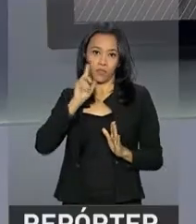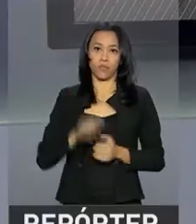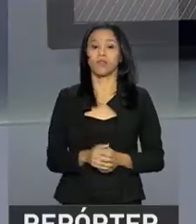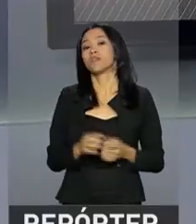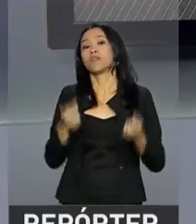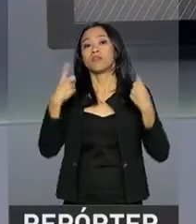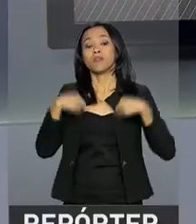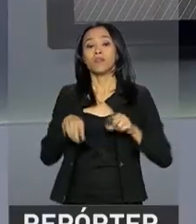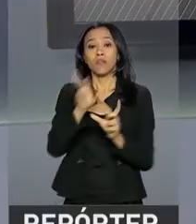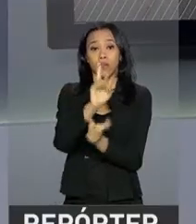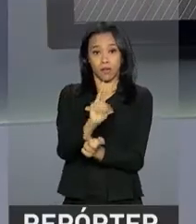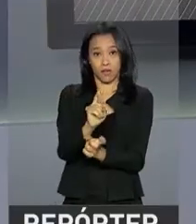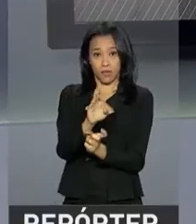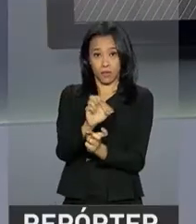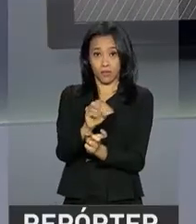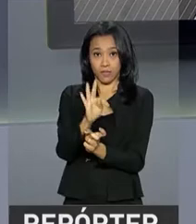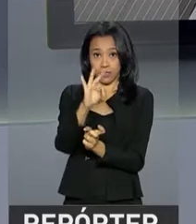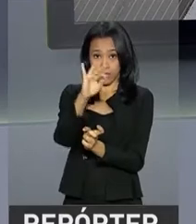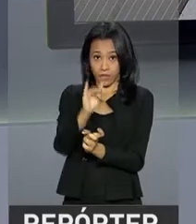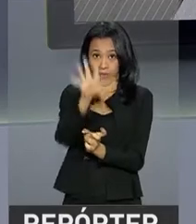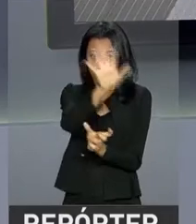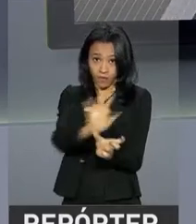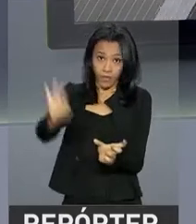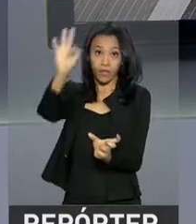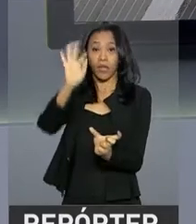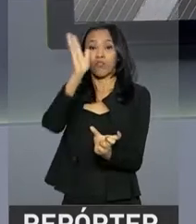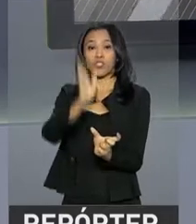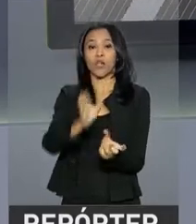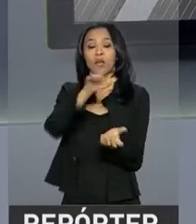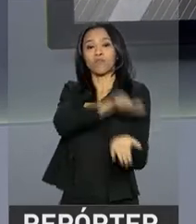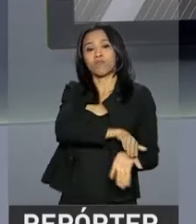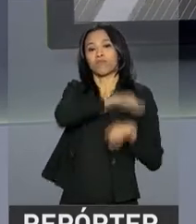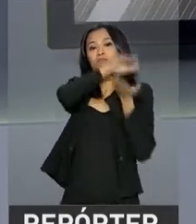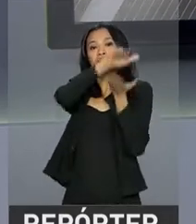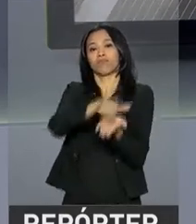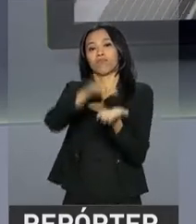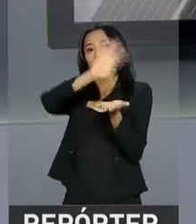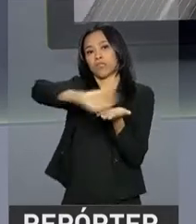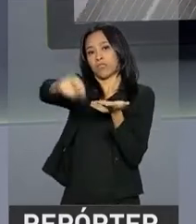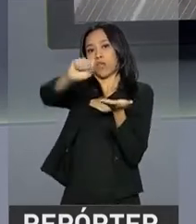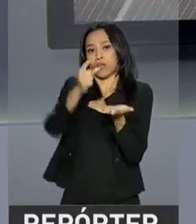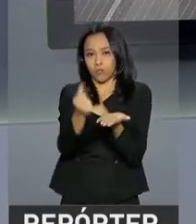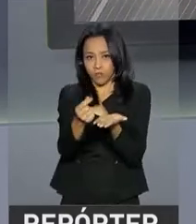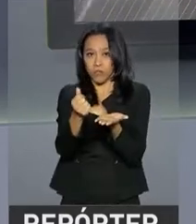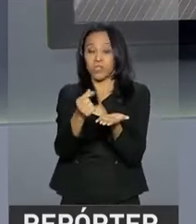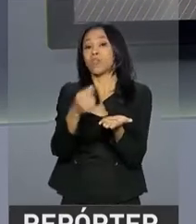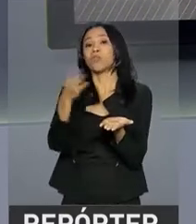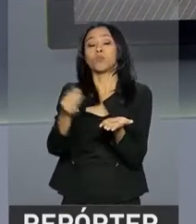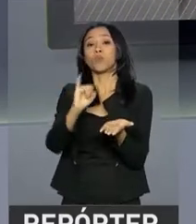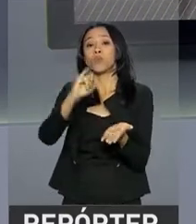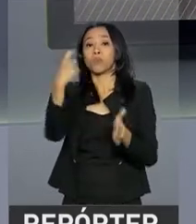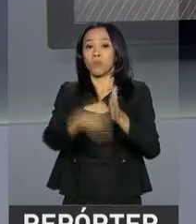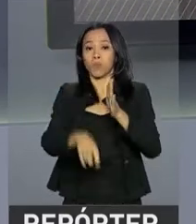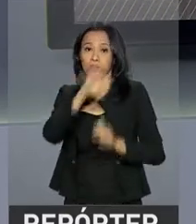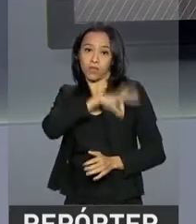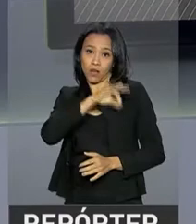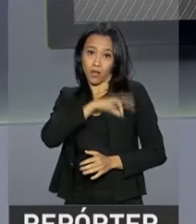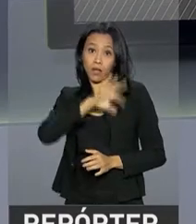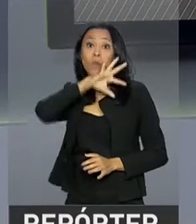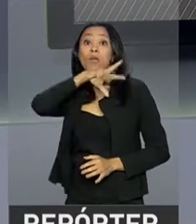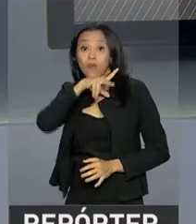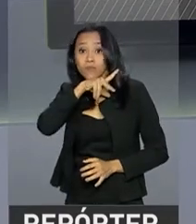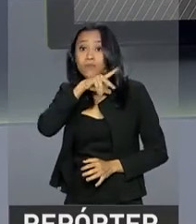A Receita Federal liberou o pagamento do primeiro lote de restituição do Imposto de Renda 2018. A consulta está